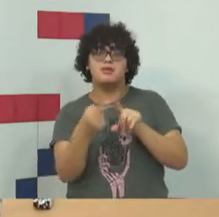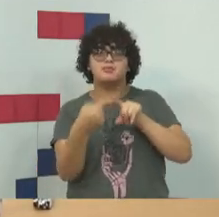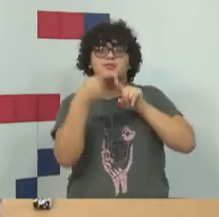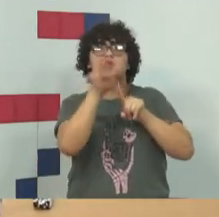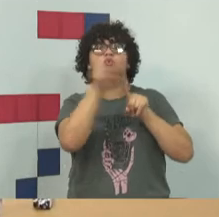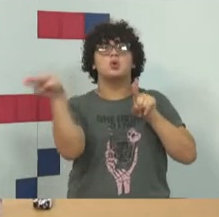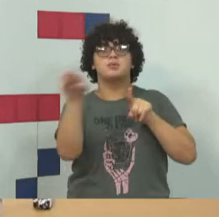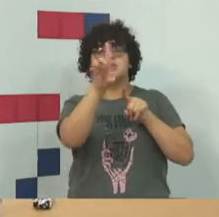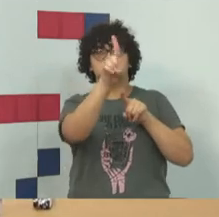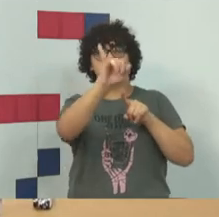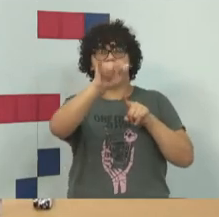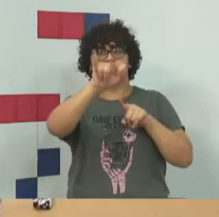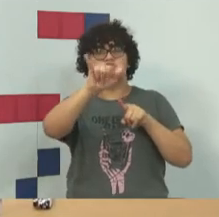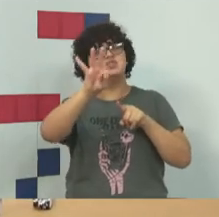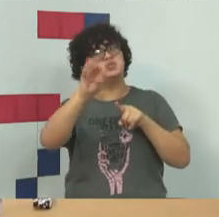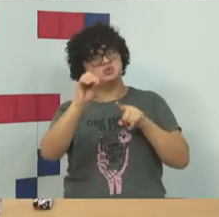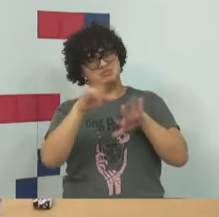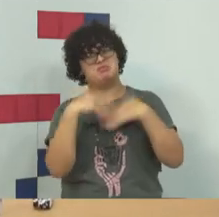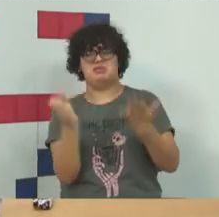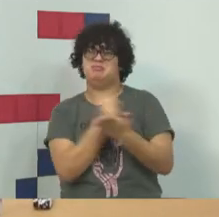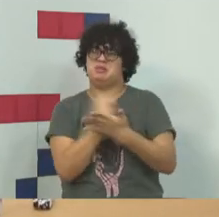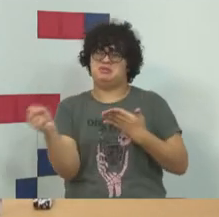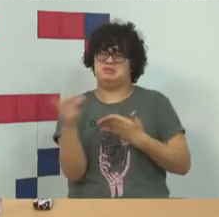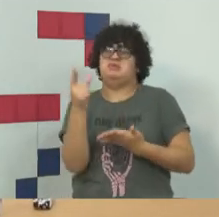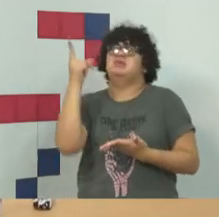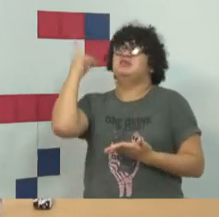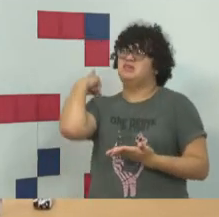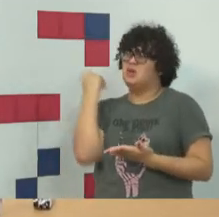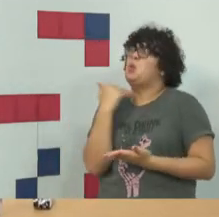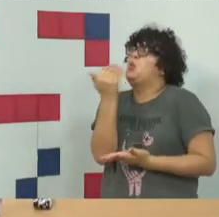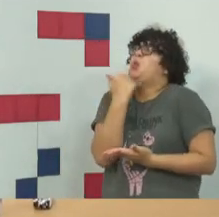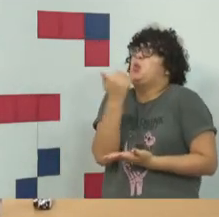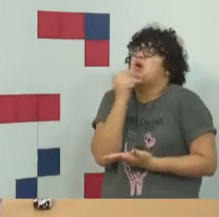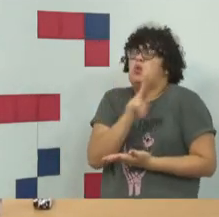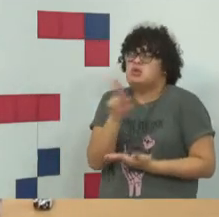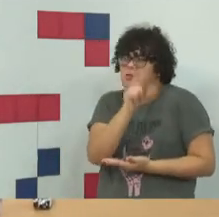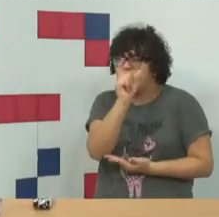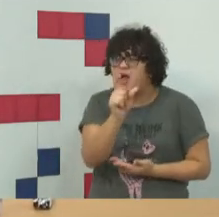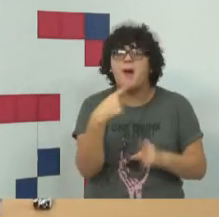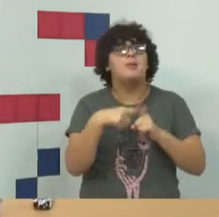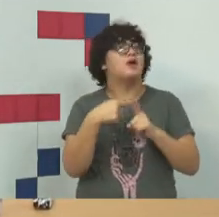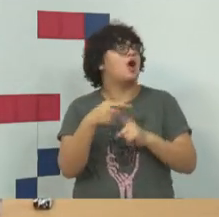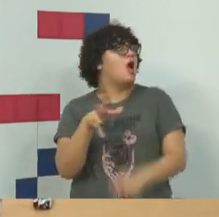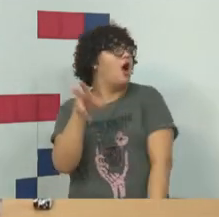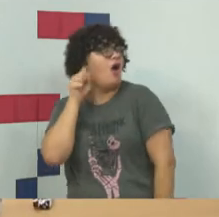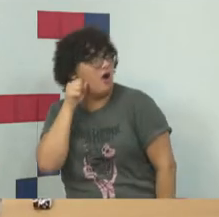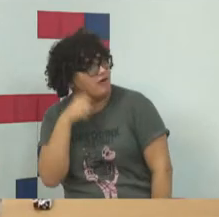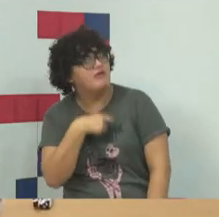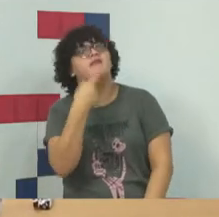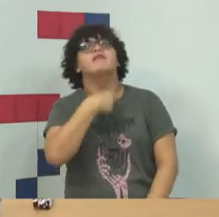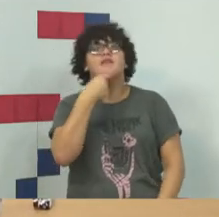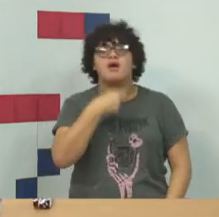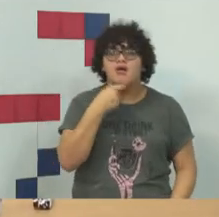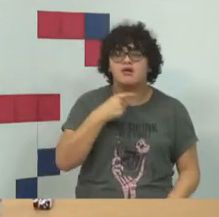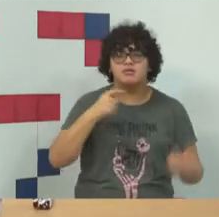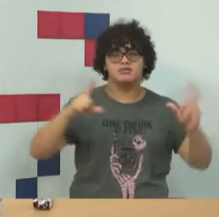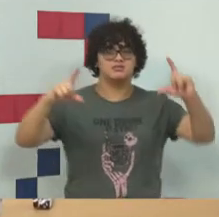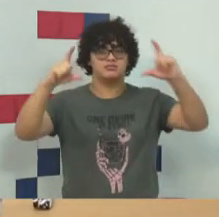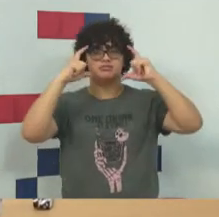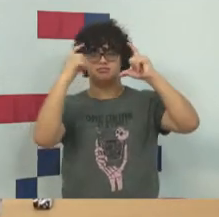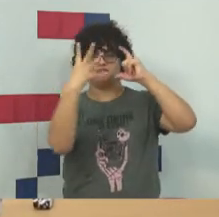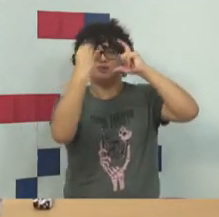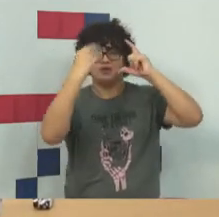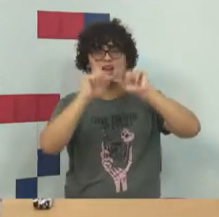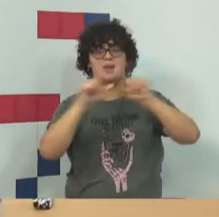Mas isso é uma coisa que já está desatualizada há muito tempo, dado que já utilizamos áudio, já utilizamos reconhecimento facial. Então já são dois os